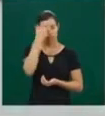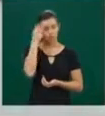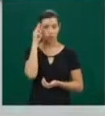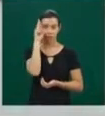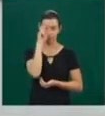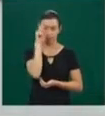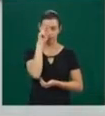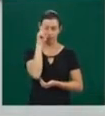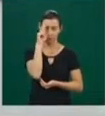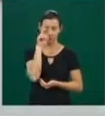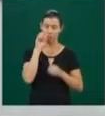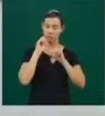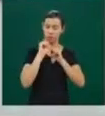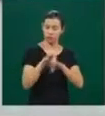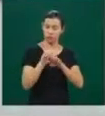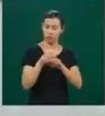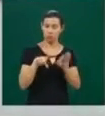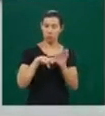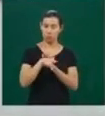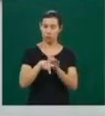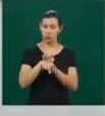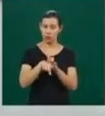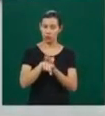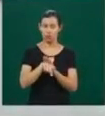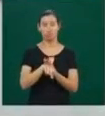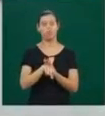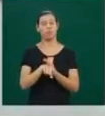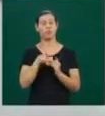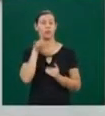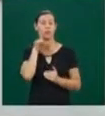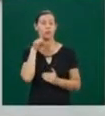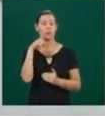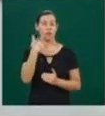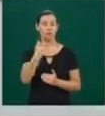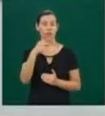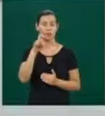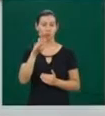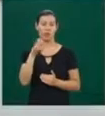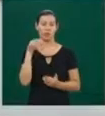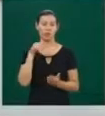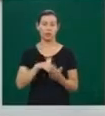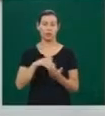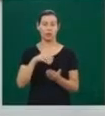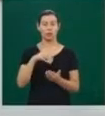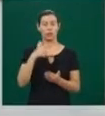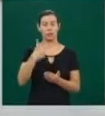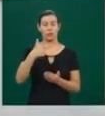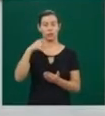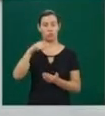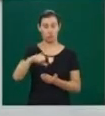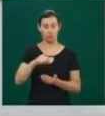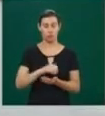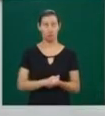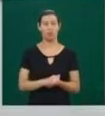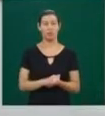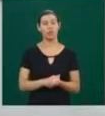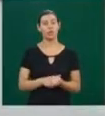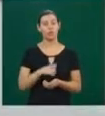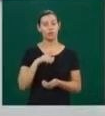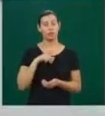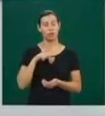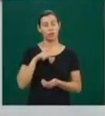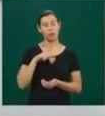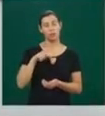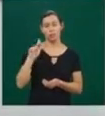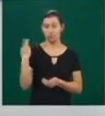área de educação e pesquisa, de 25 a 29 deste mês, acontece a quinta semana de História do Pontal e quarto encontro do